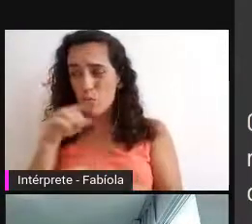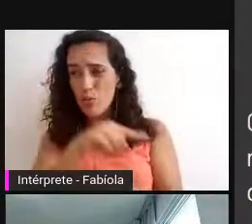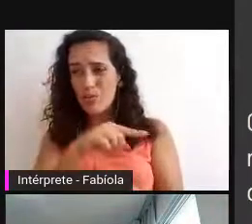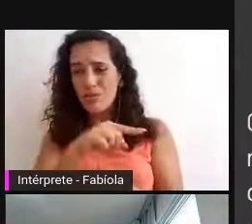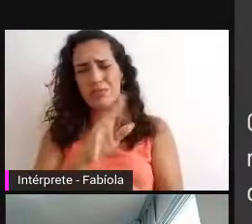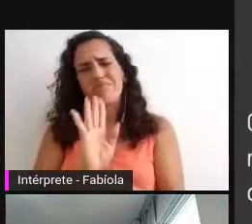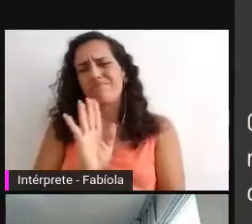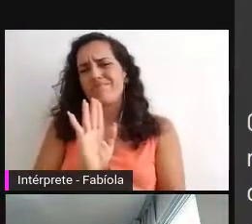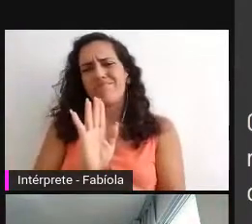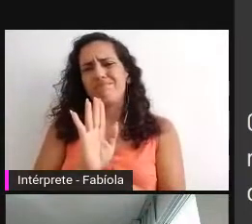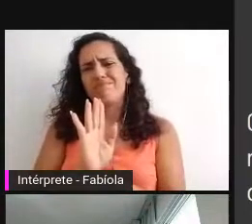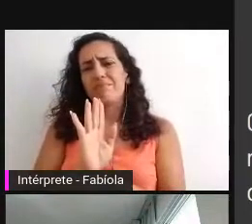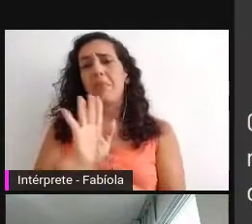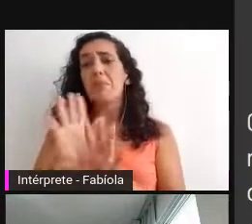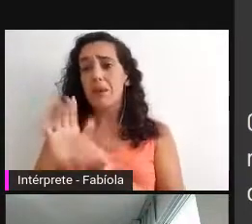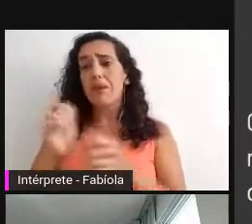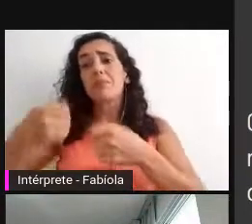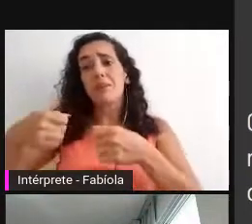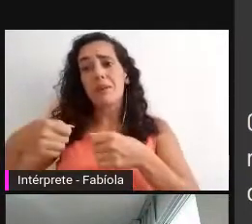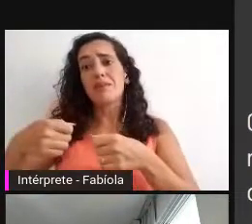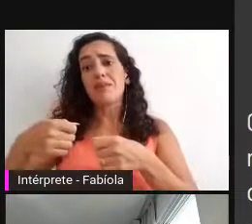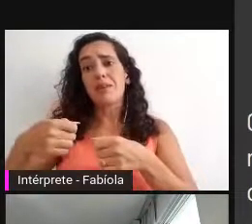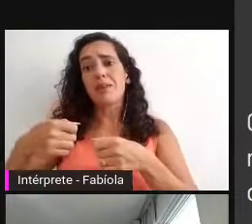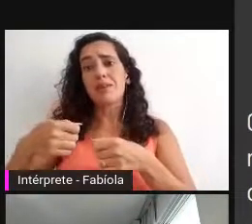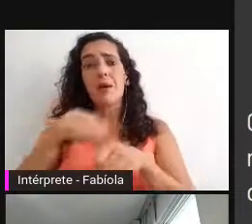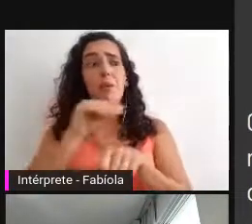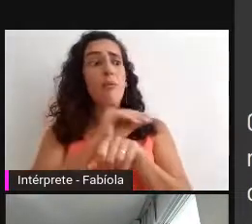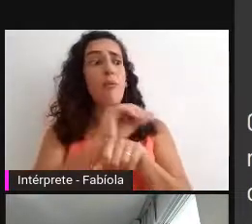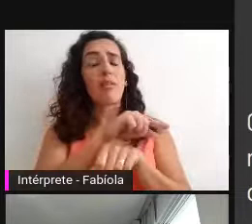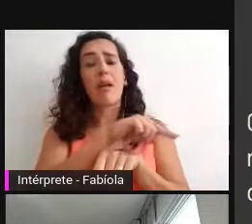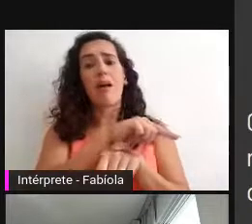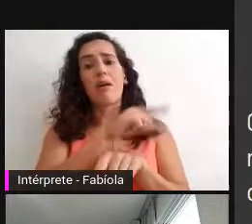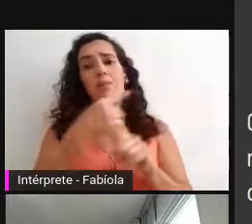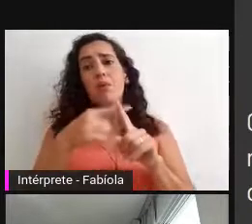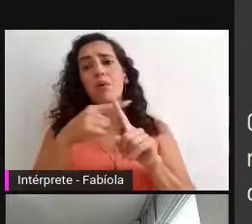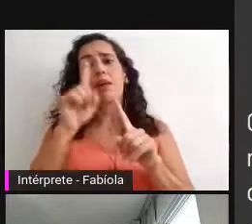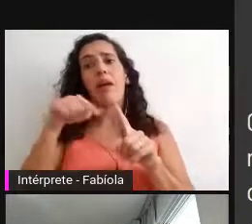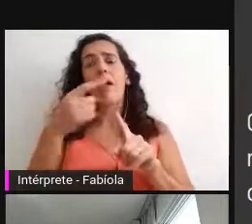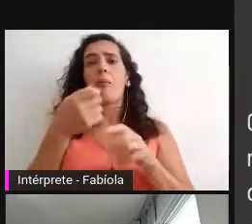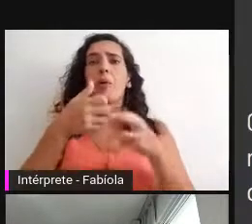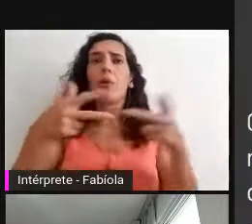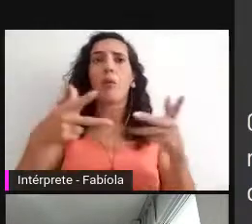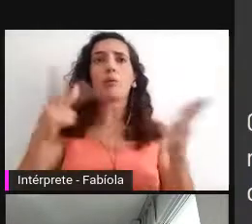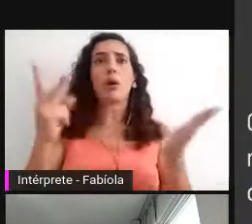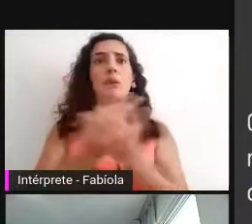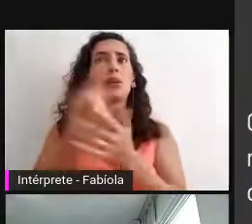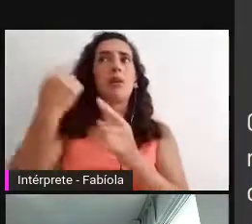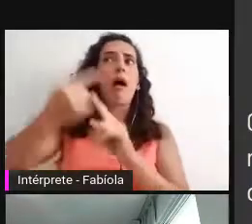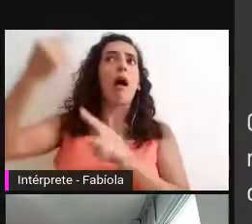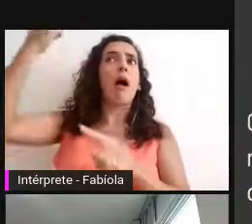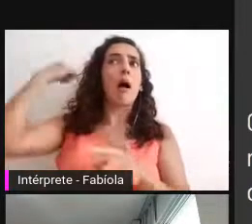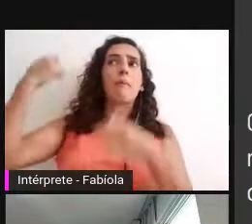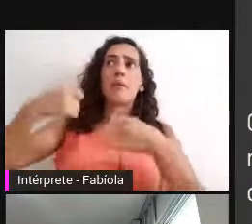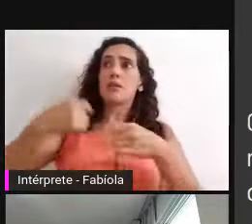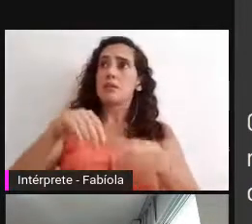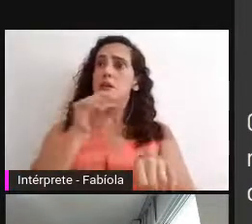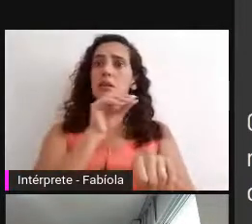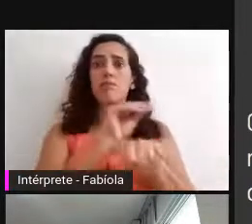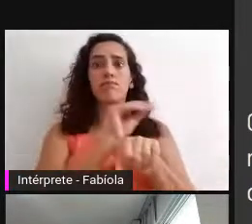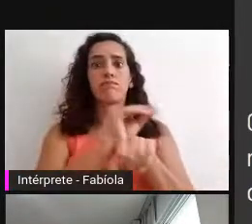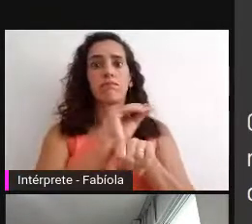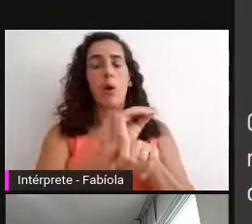tem que atuar nesses formatos. Então, eu tenho que converter, eu necessito converter e eu necessito fazer essa